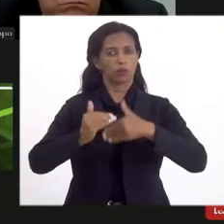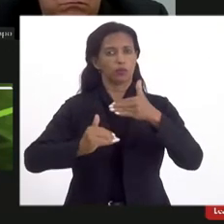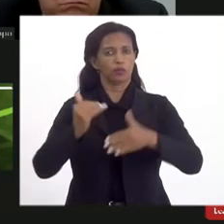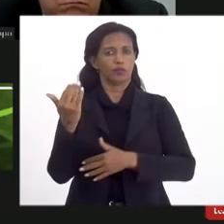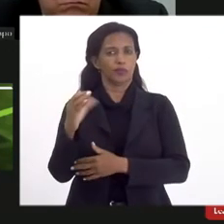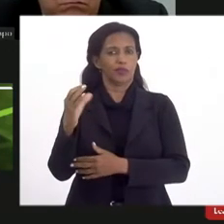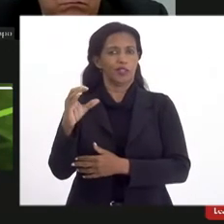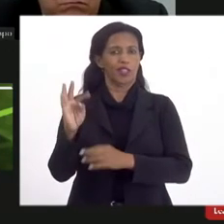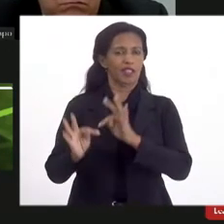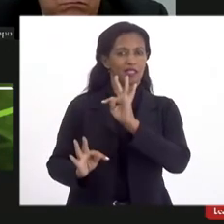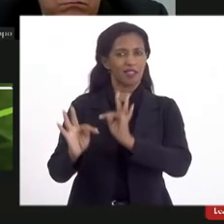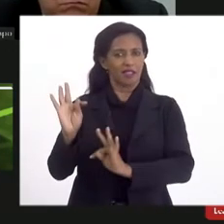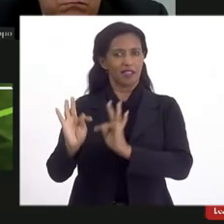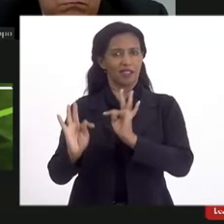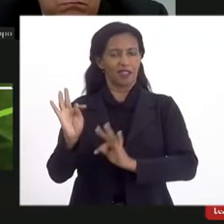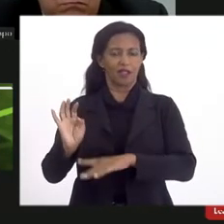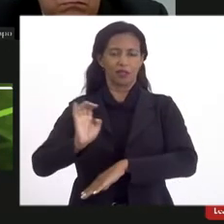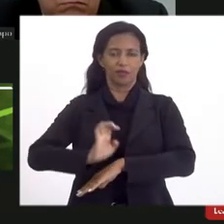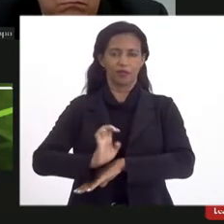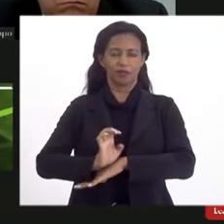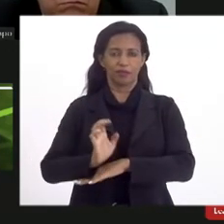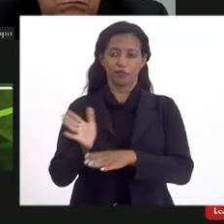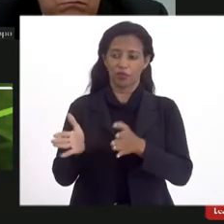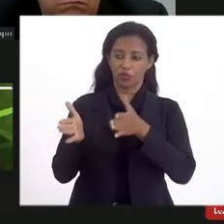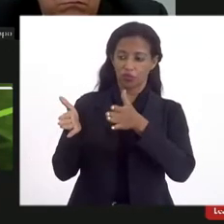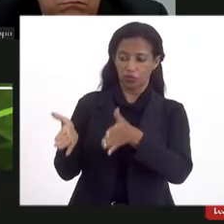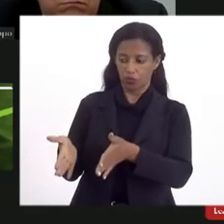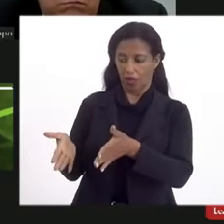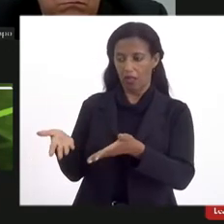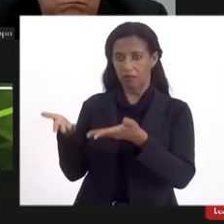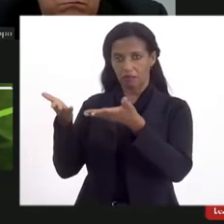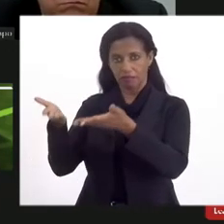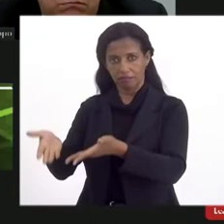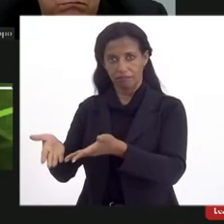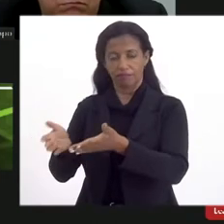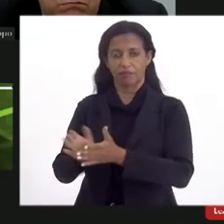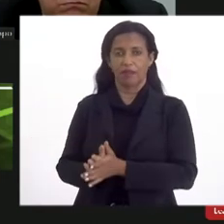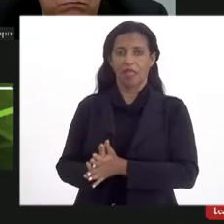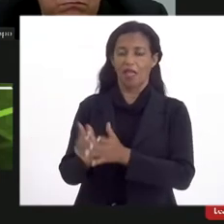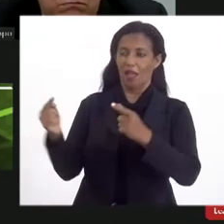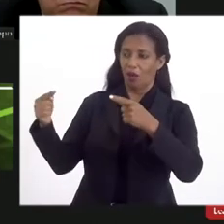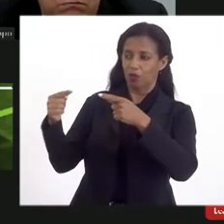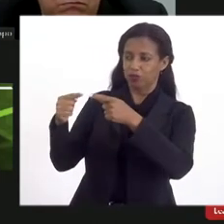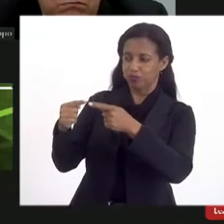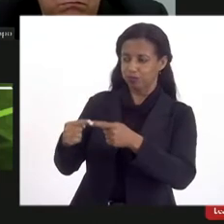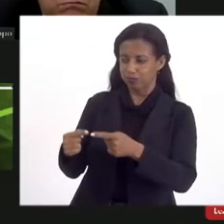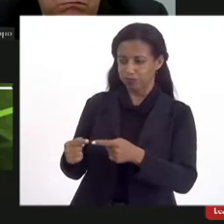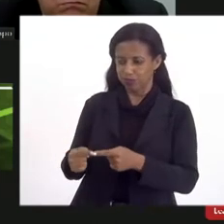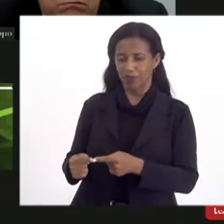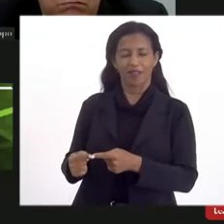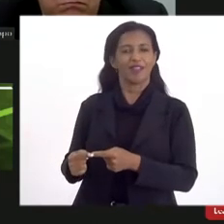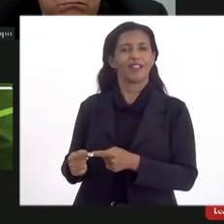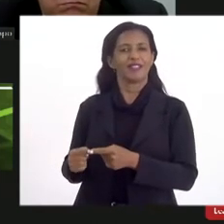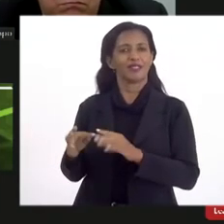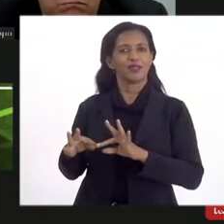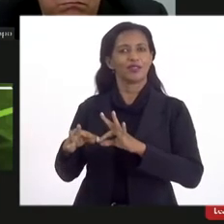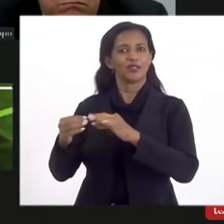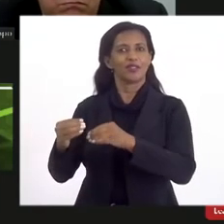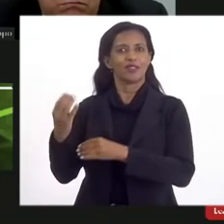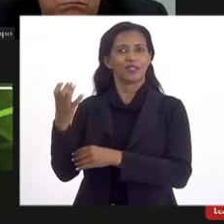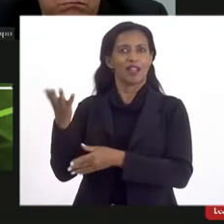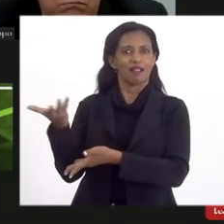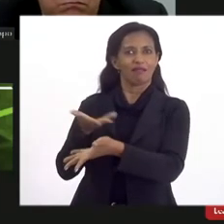científico e tecnológico do estado de um lado evidentemente a combinação das produções científicas a